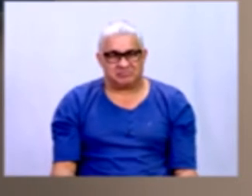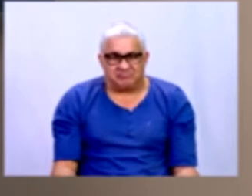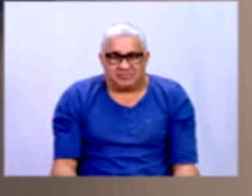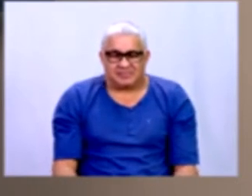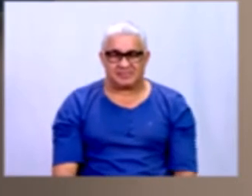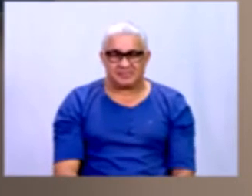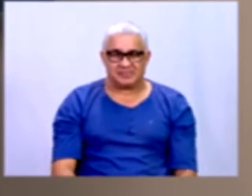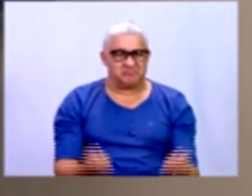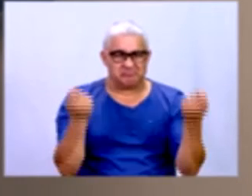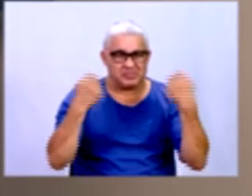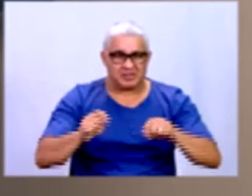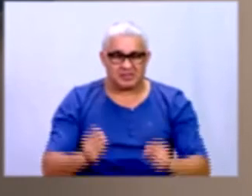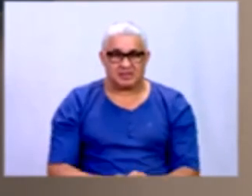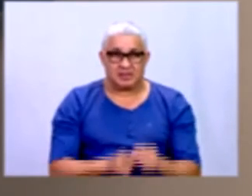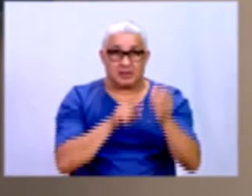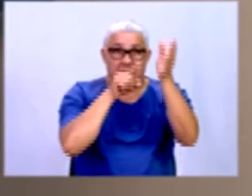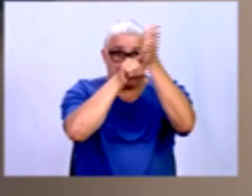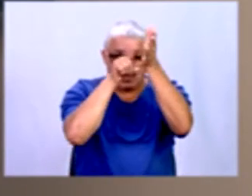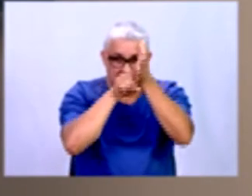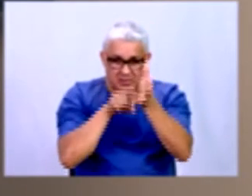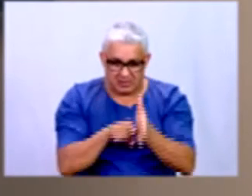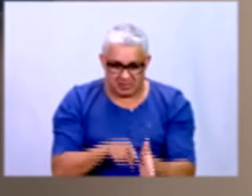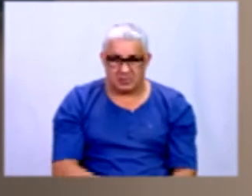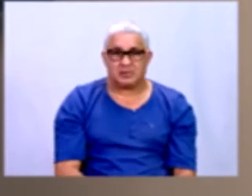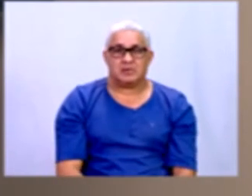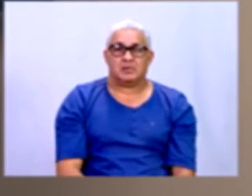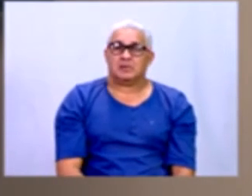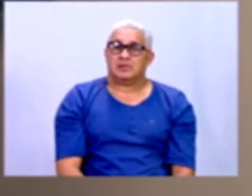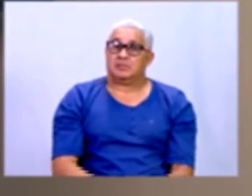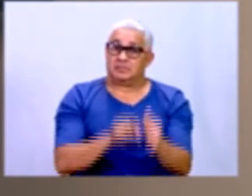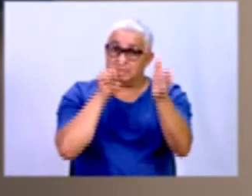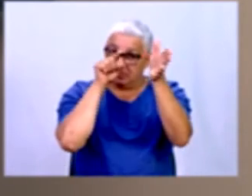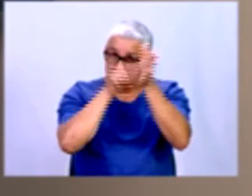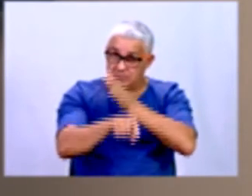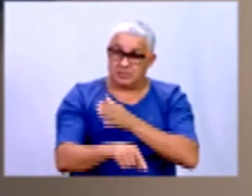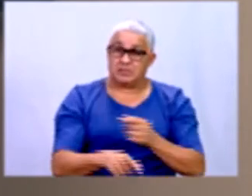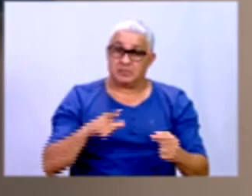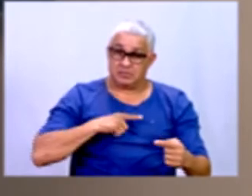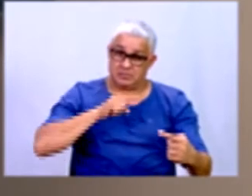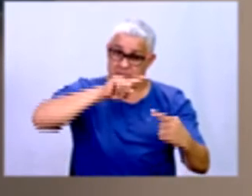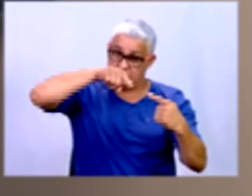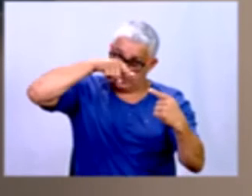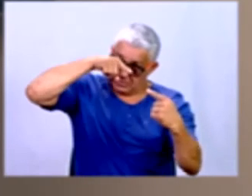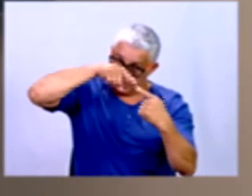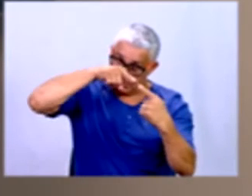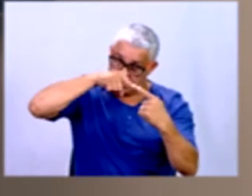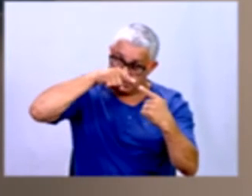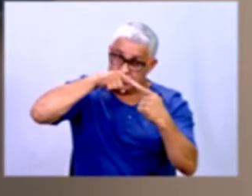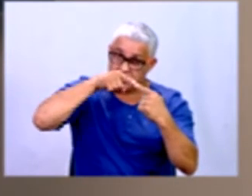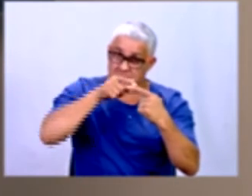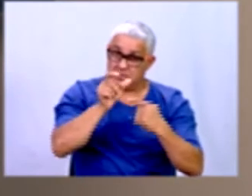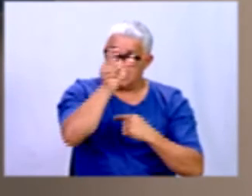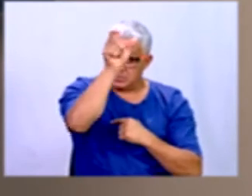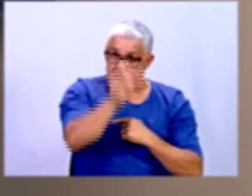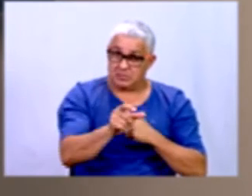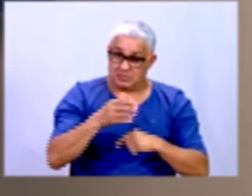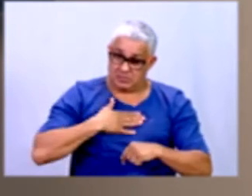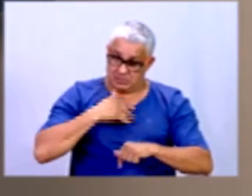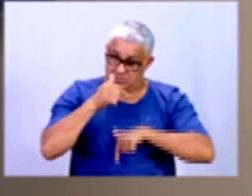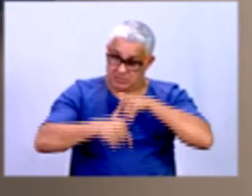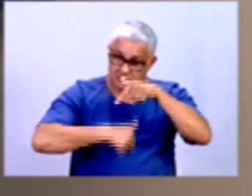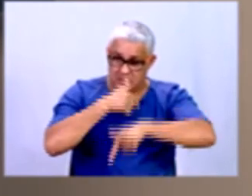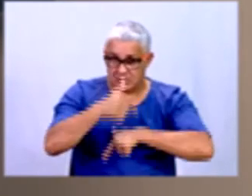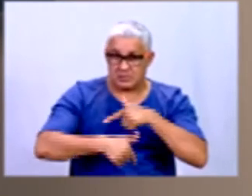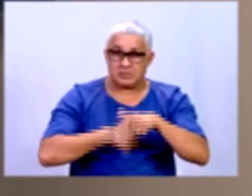Então, quando forem elaborar um questionário, que sejam perguntas que tenham... Sejam de acordo com a